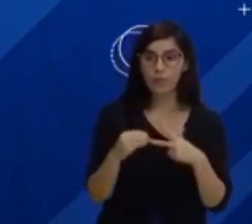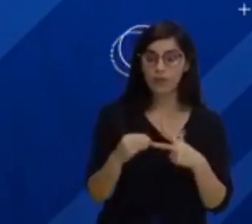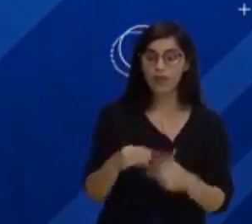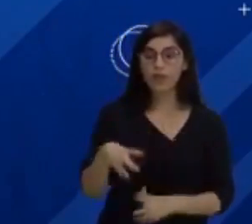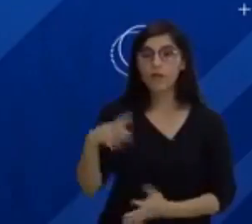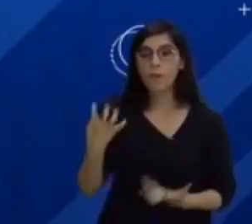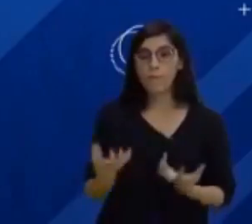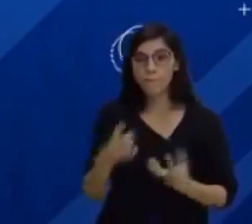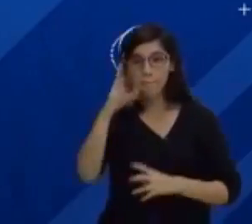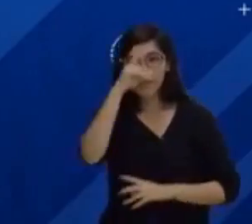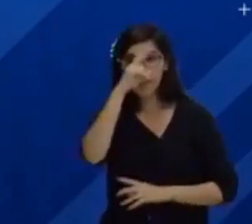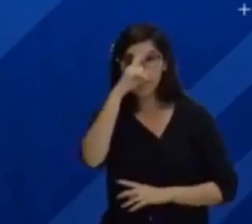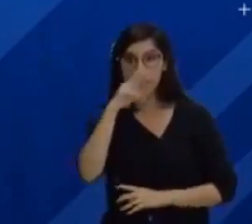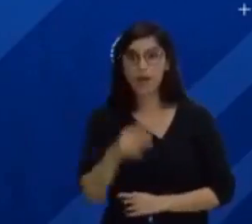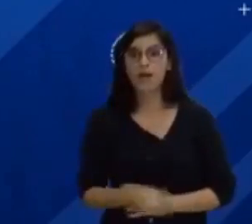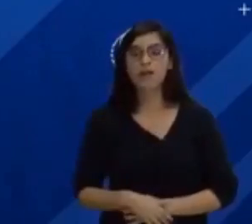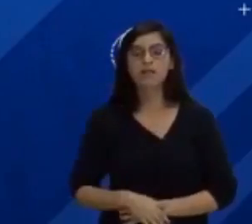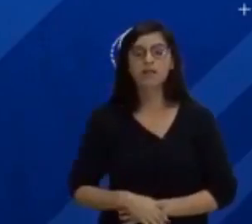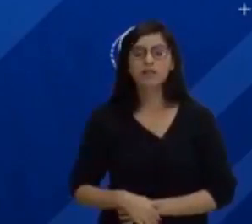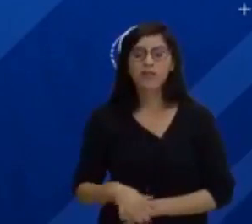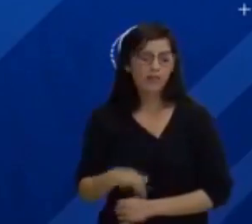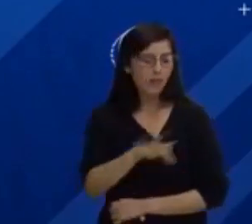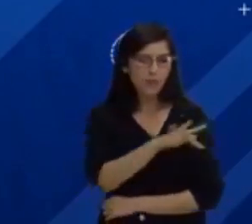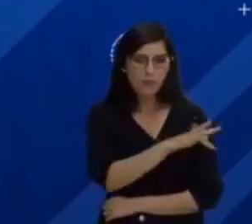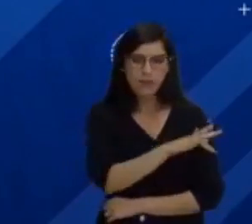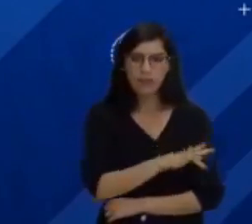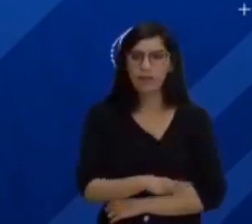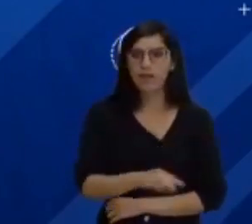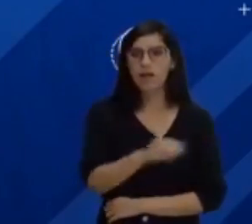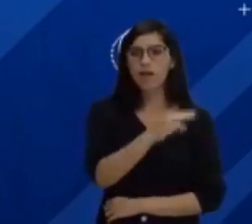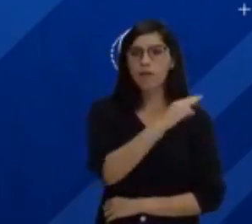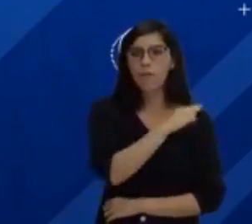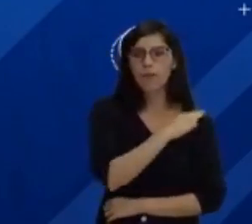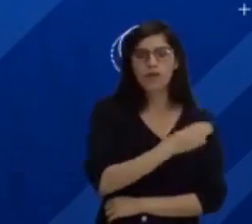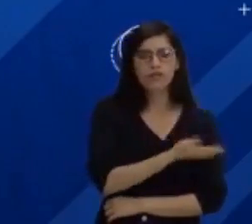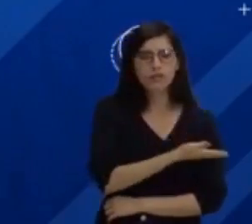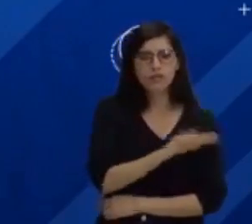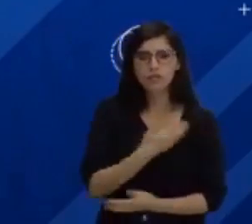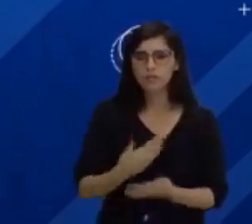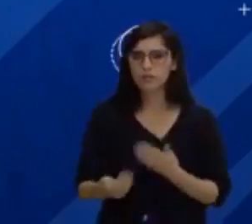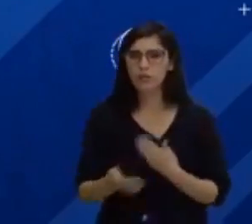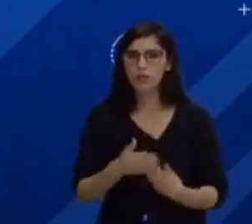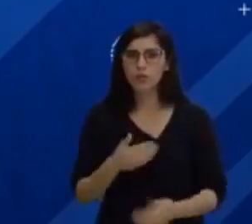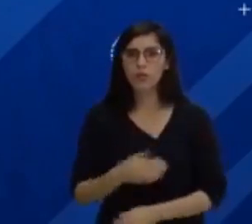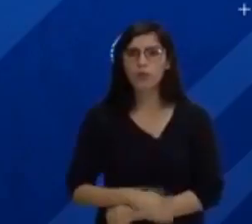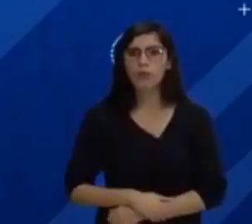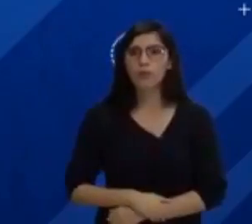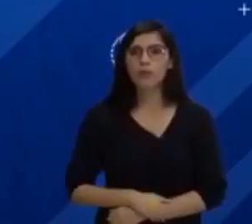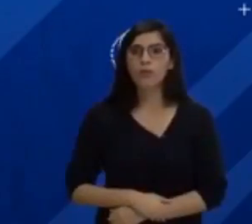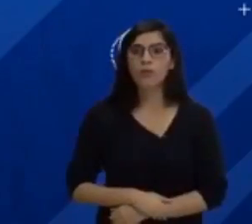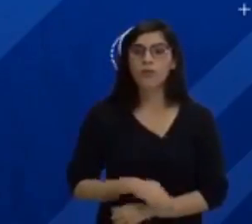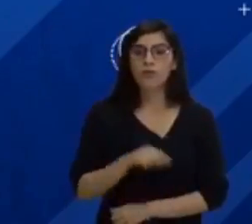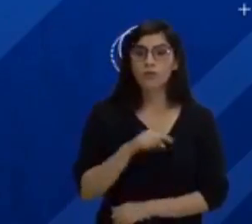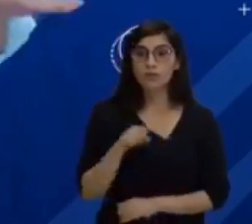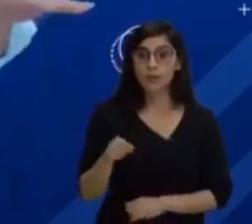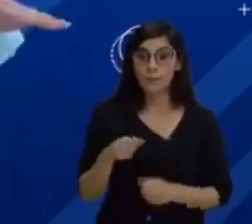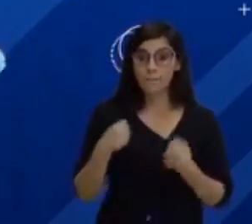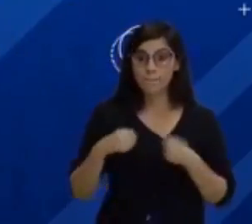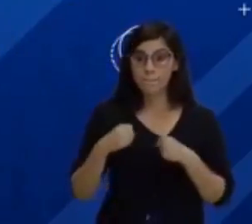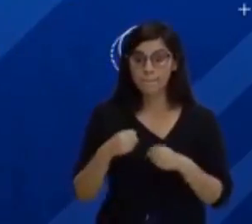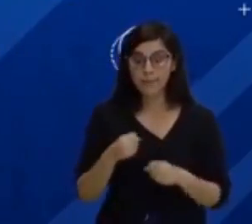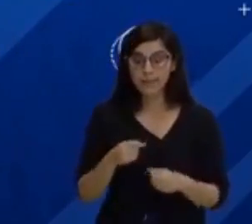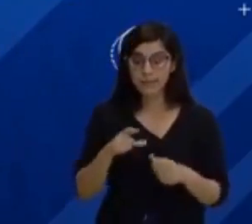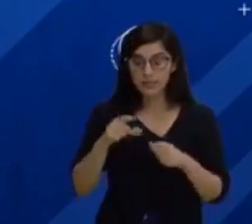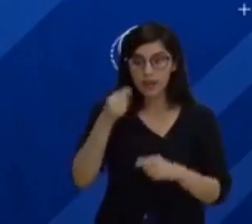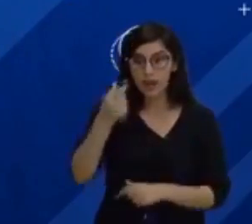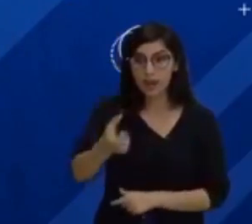vez, não interessa se você está no ensino fundamental, se você está no ensino médio, ou você que vai fazer a prova do Enem. Simplesmente assista a todas as